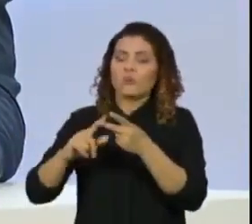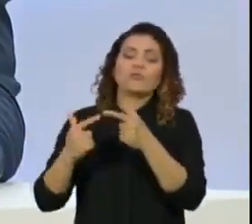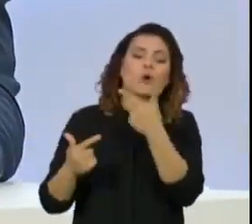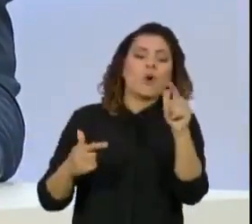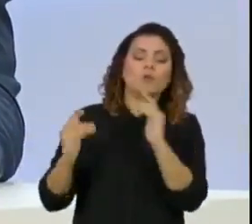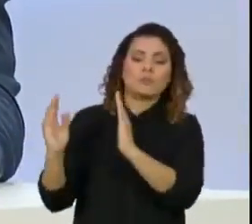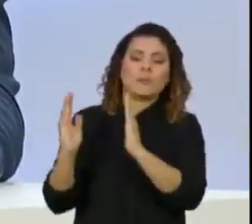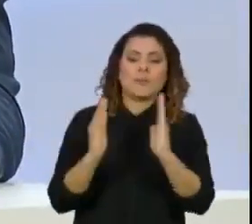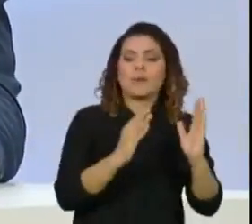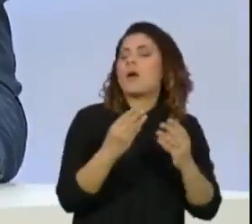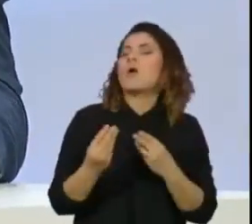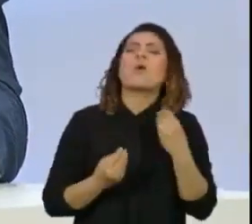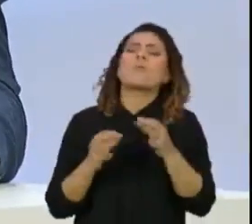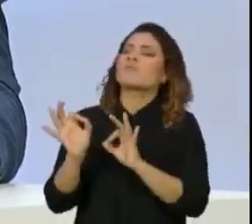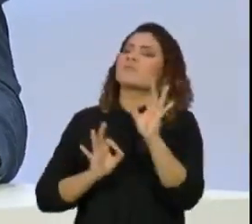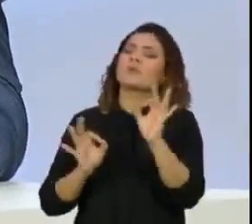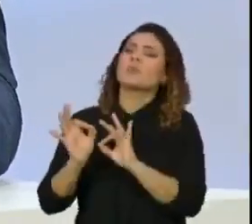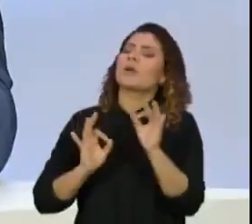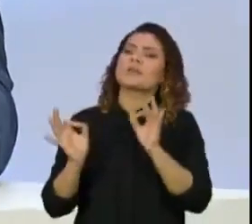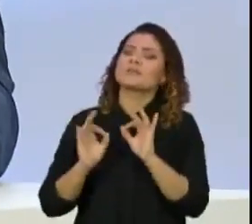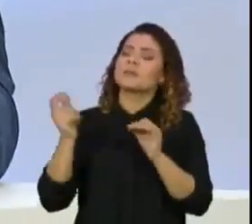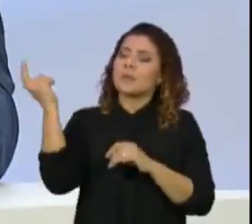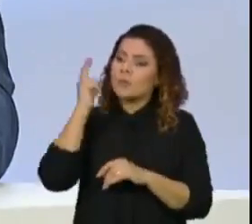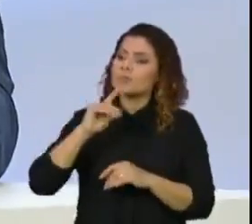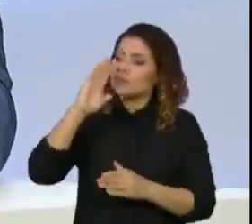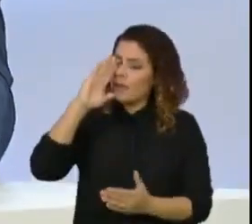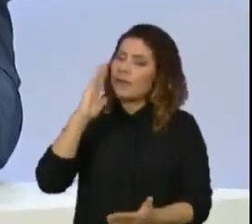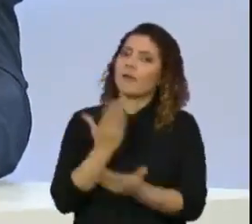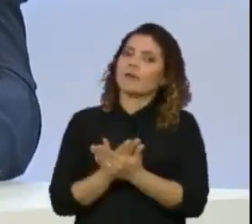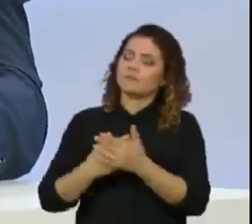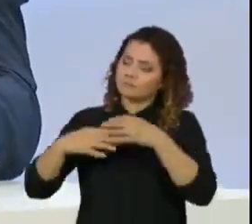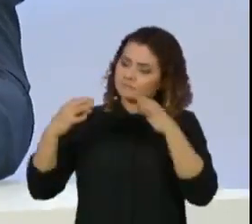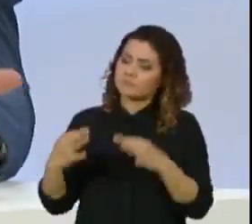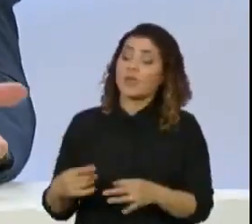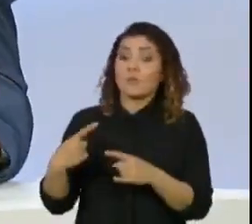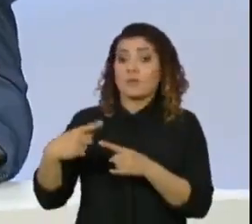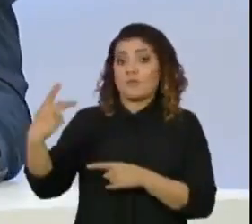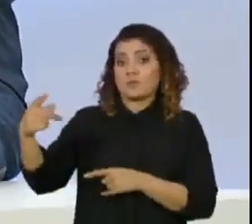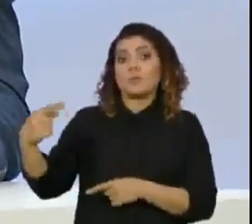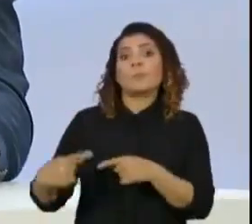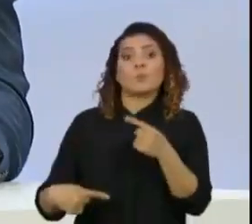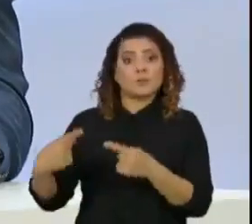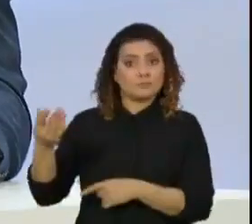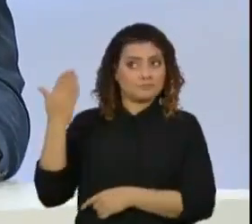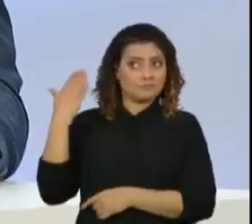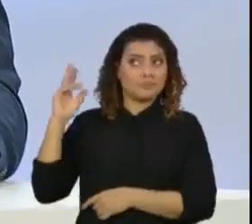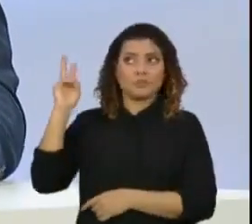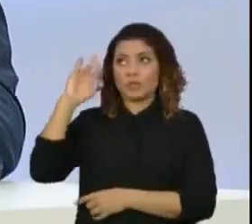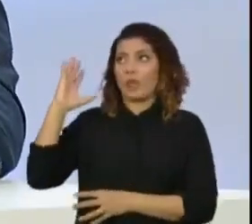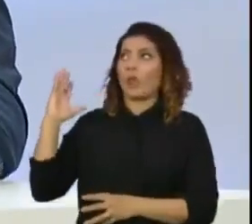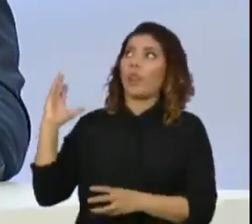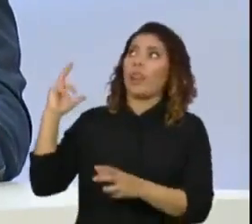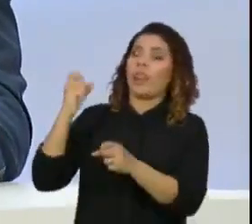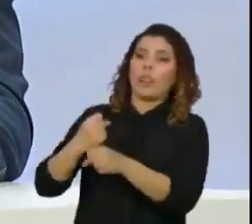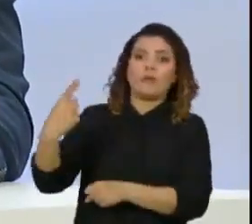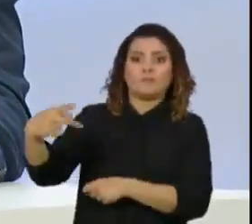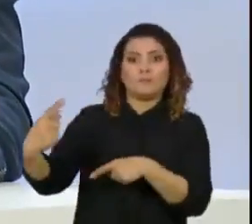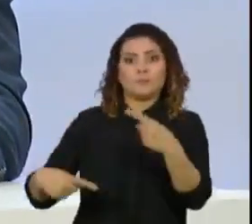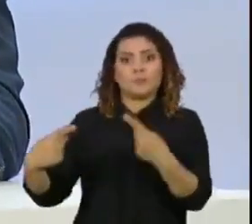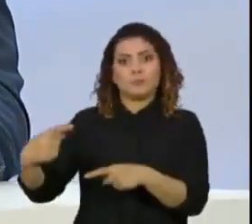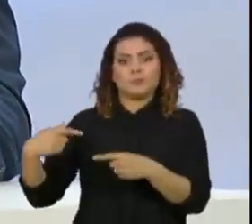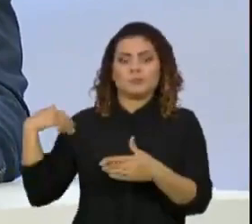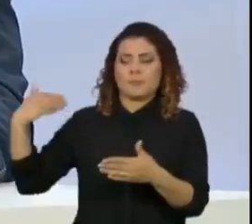como o senhor vai fazer para que esse relatório tenha credibilidade, uma vez que o senhor é um político que, historicamente, foi